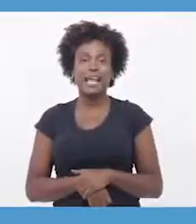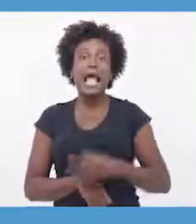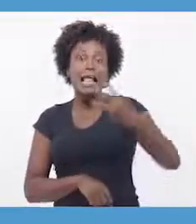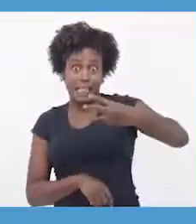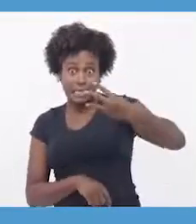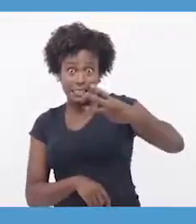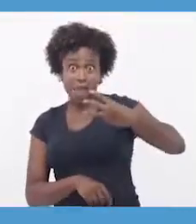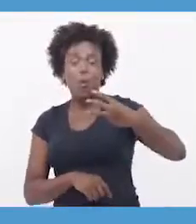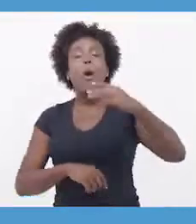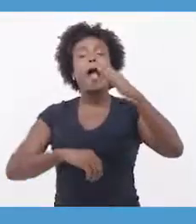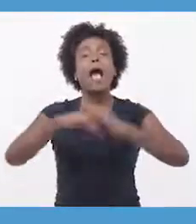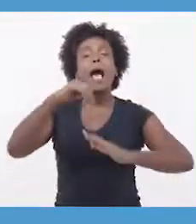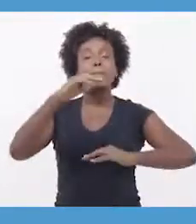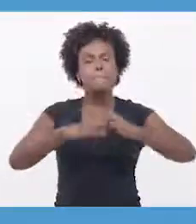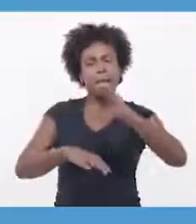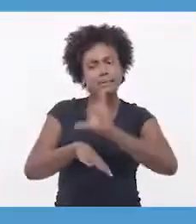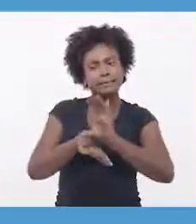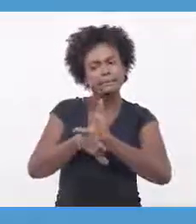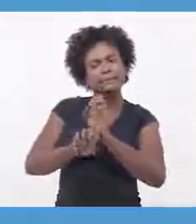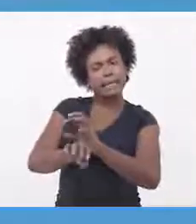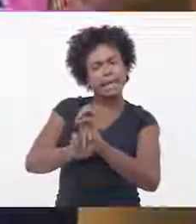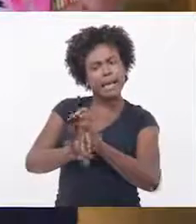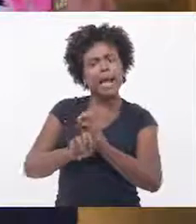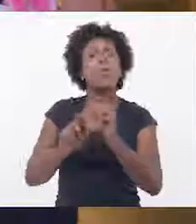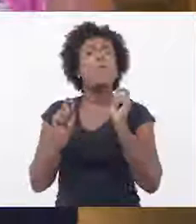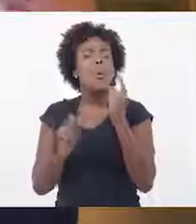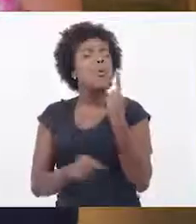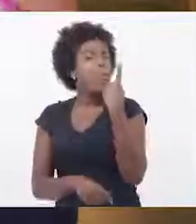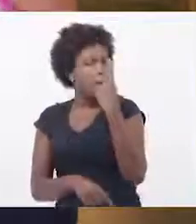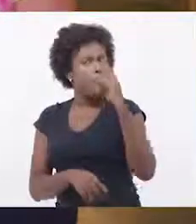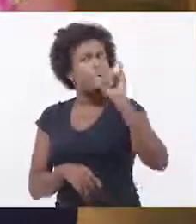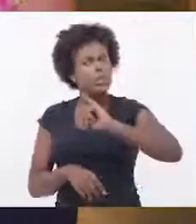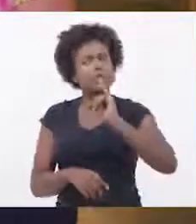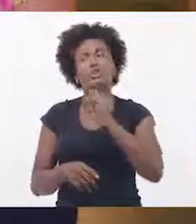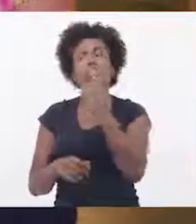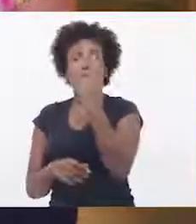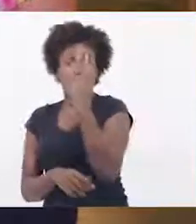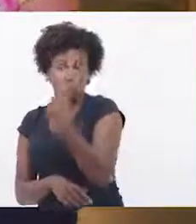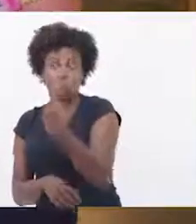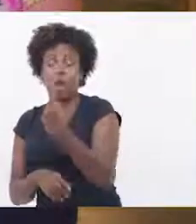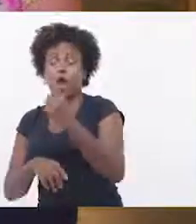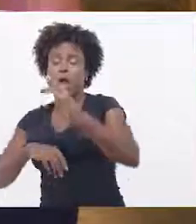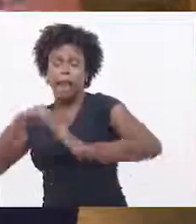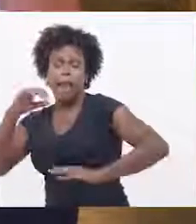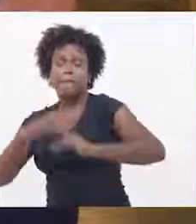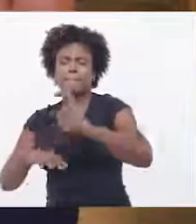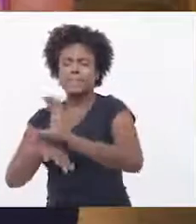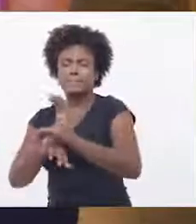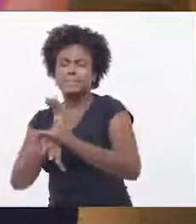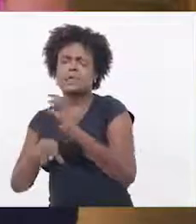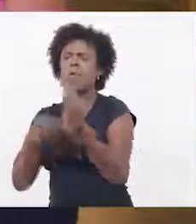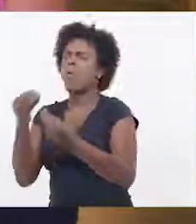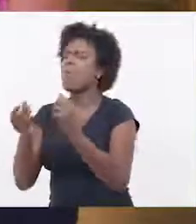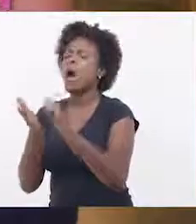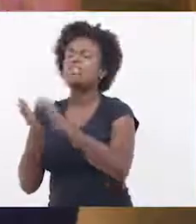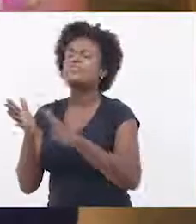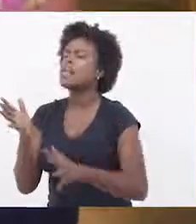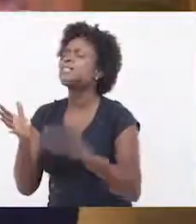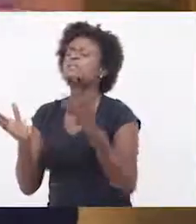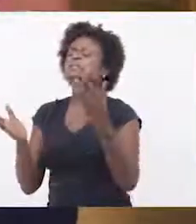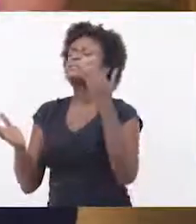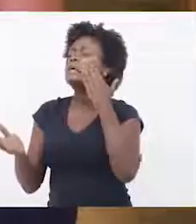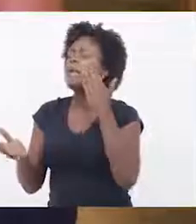O terceiro ponto é capacitar. É sempre importante vocês fornecerem duas capacitações para os voluntários. Então, uma capacitação técnica